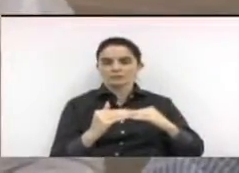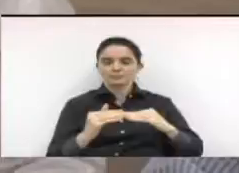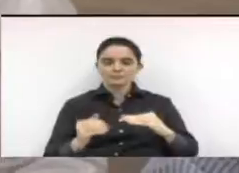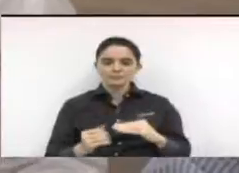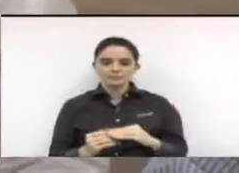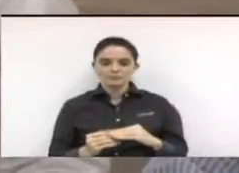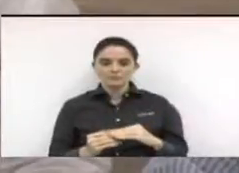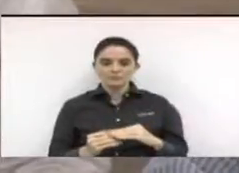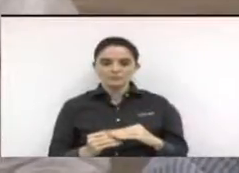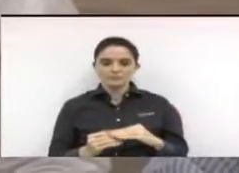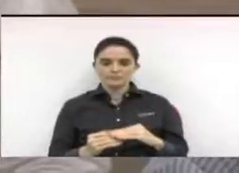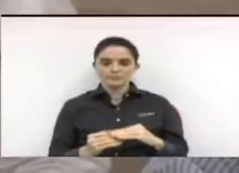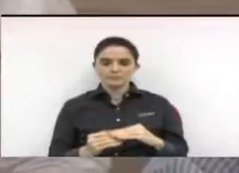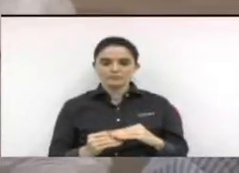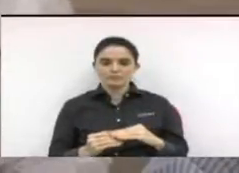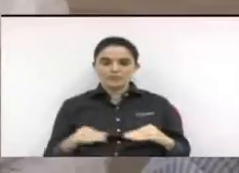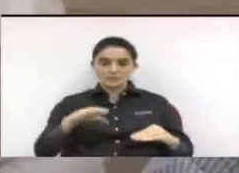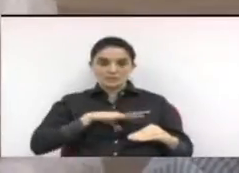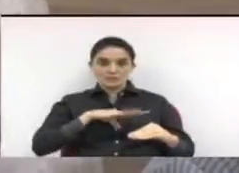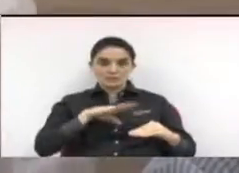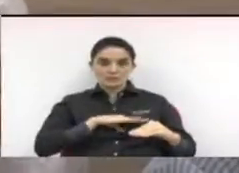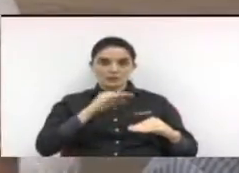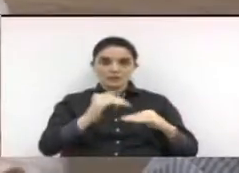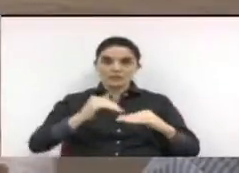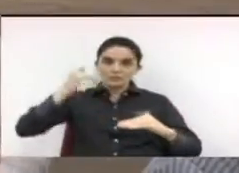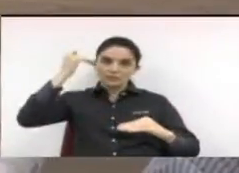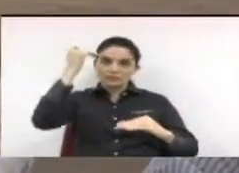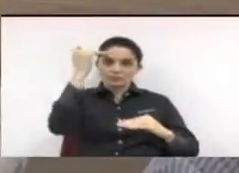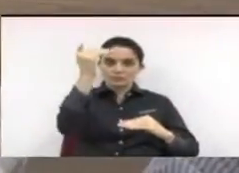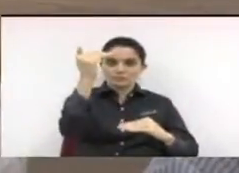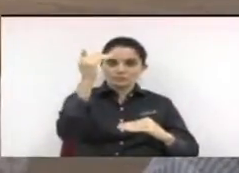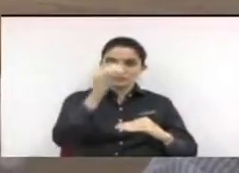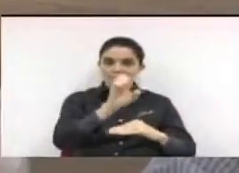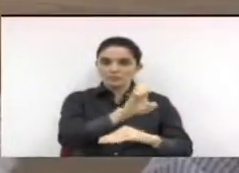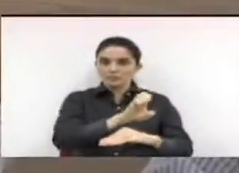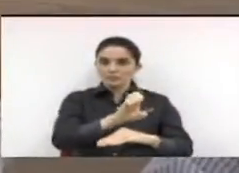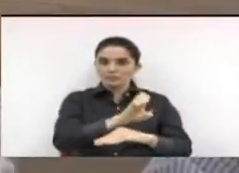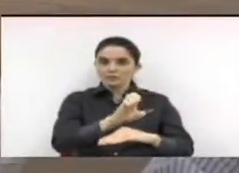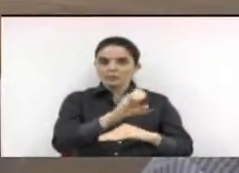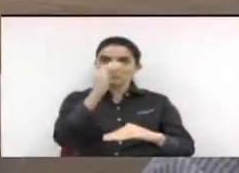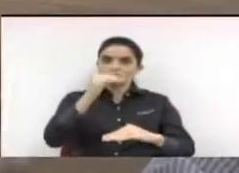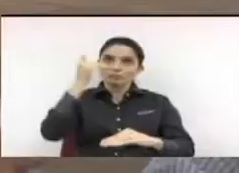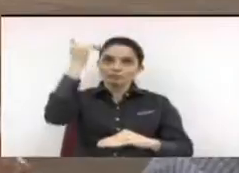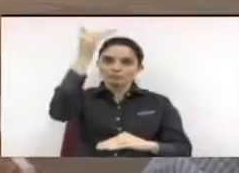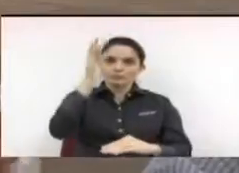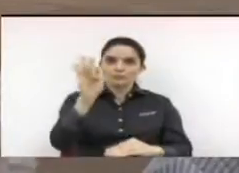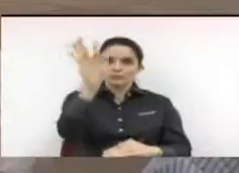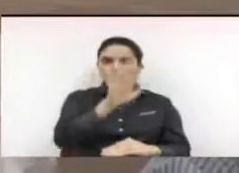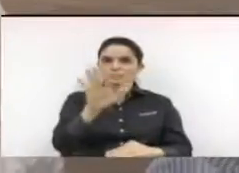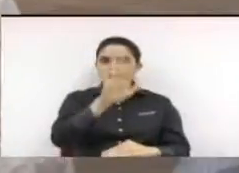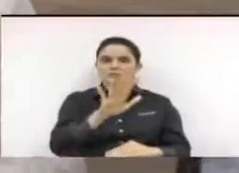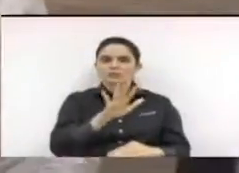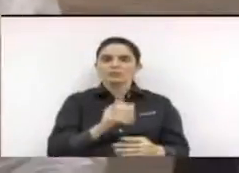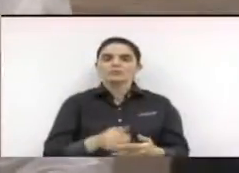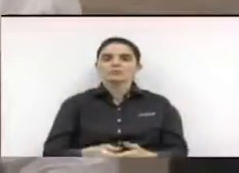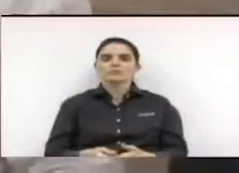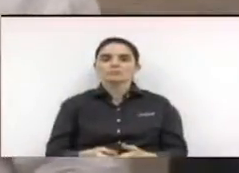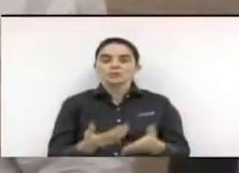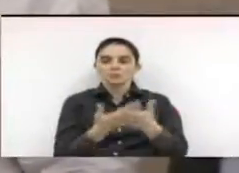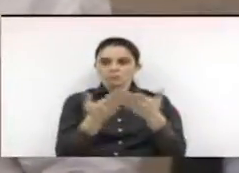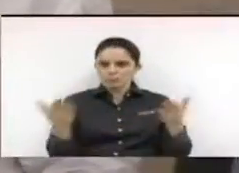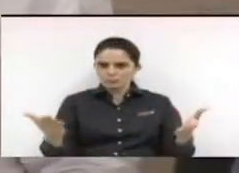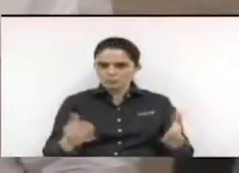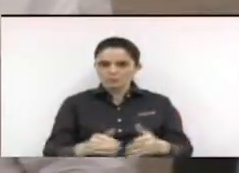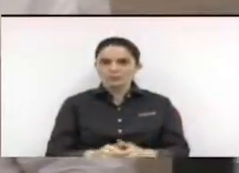interferir porém nós podemos apresentar a nossa revolta apresentar a nossa indignação através